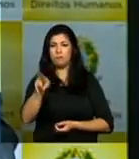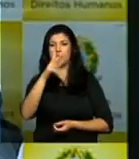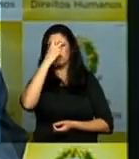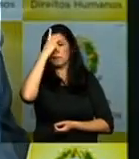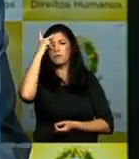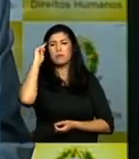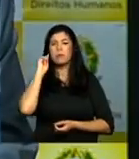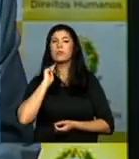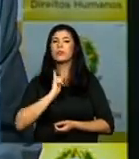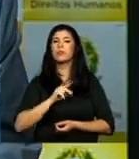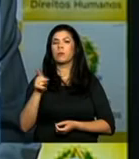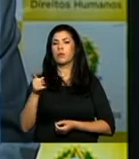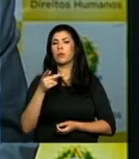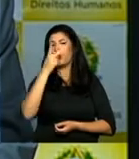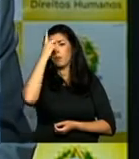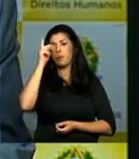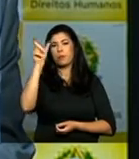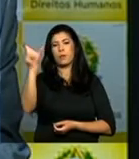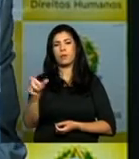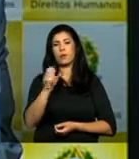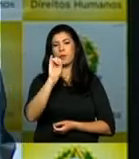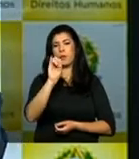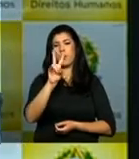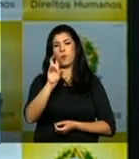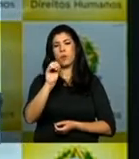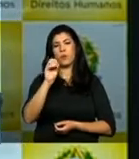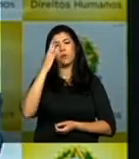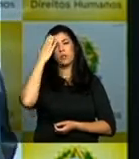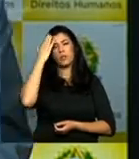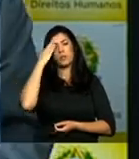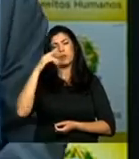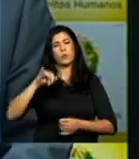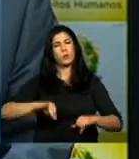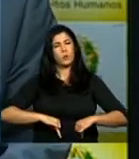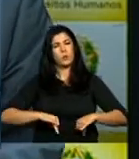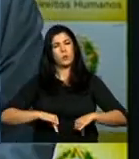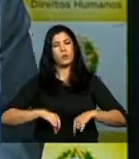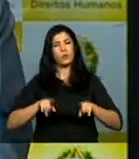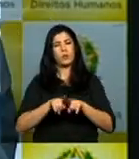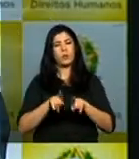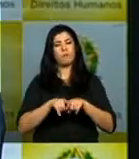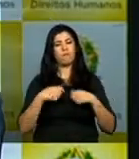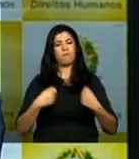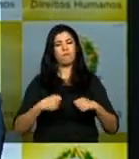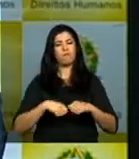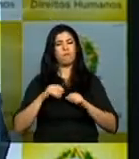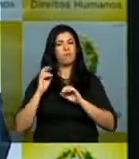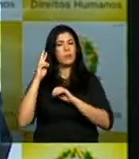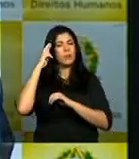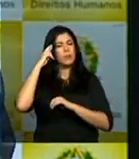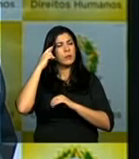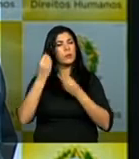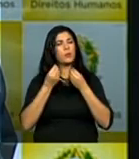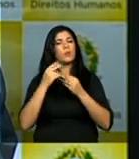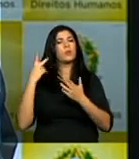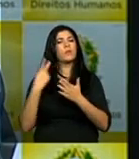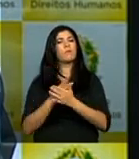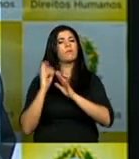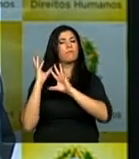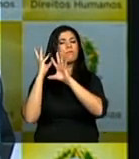pessoalmente, Ivo. Dolorido, você precisa também refletir sobre esta história